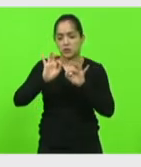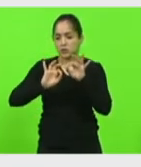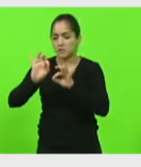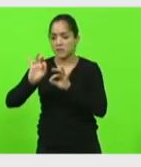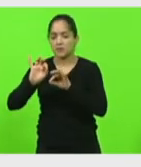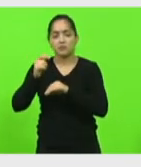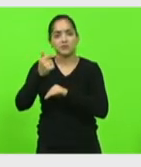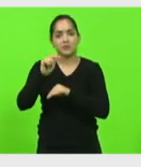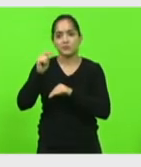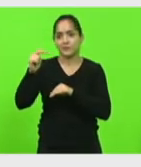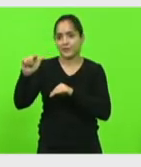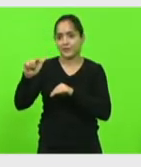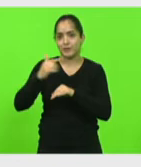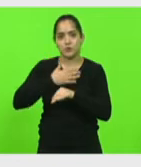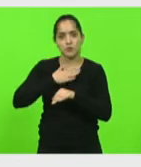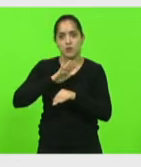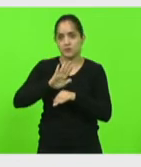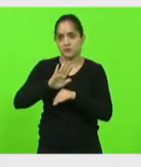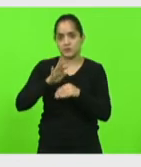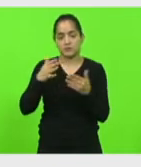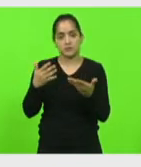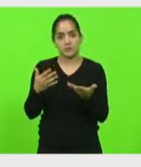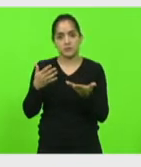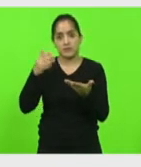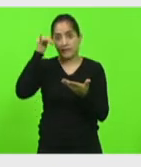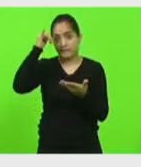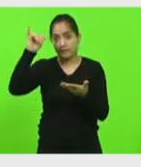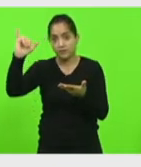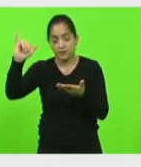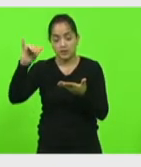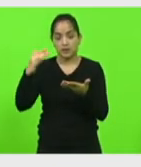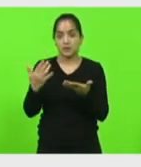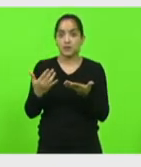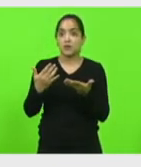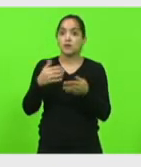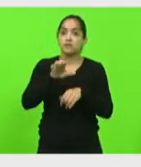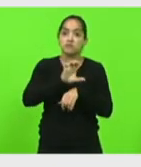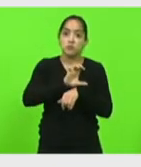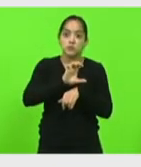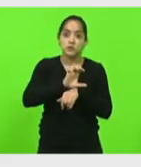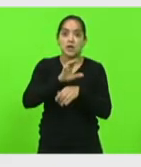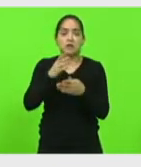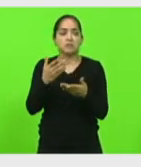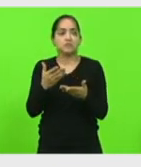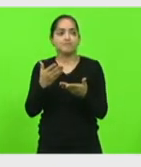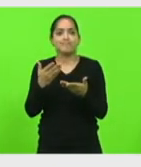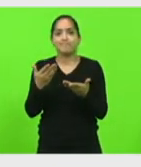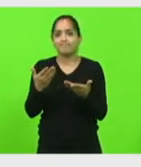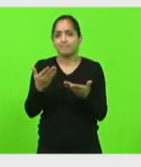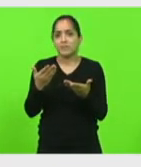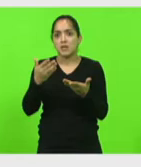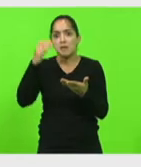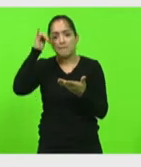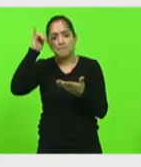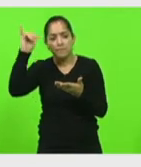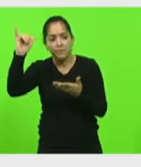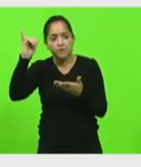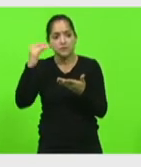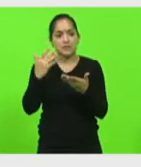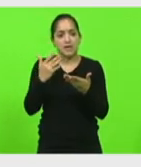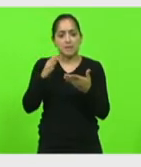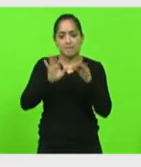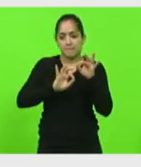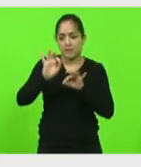de planejamento o Brasil não sabe ser previdente o estado brasileiro não sabe se planejar se antever e